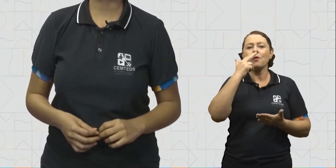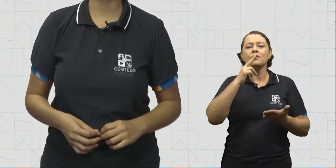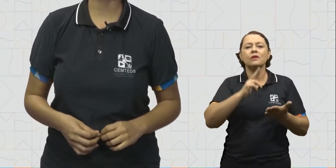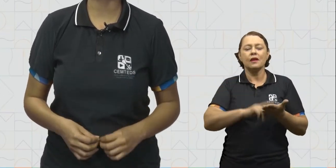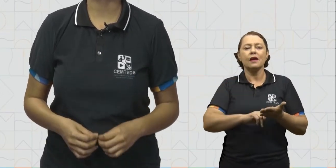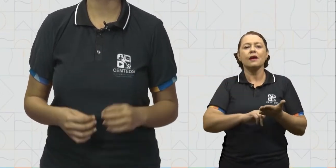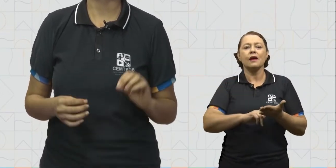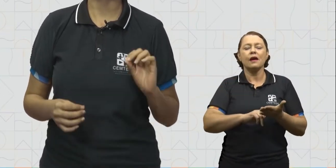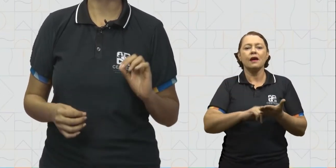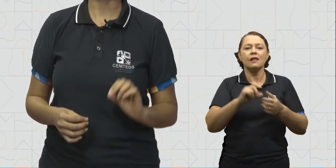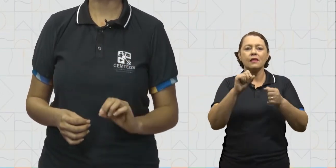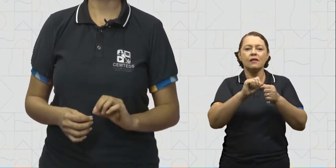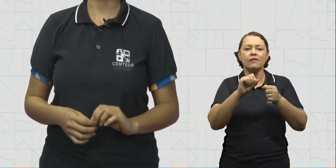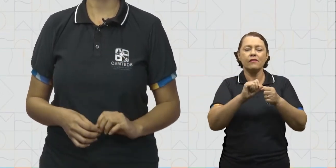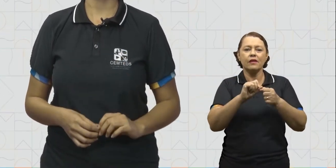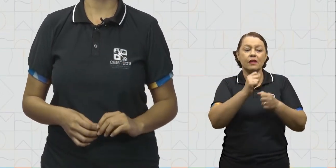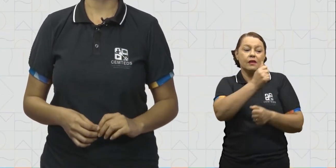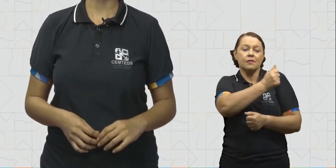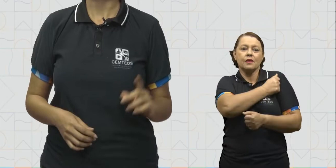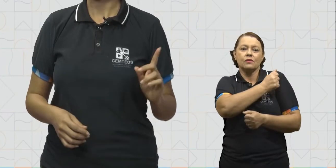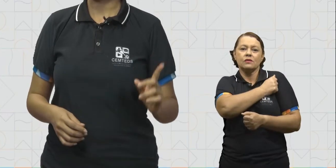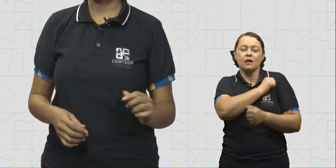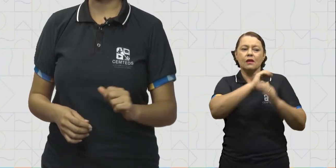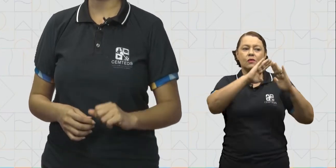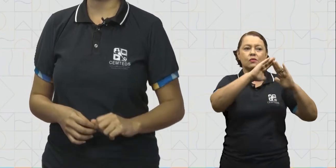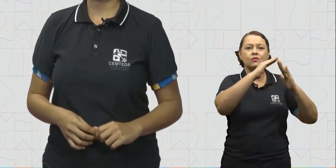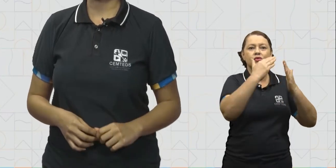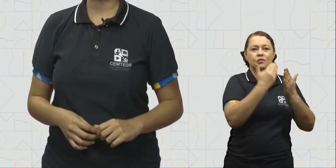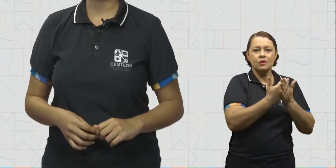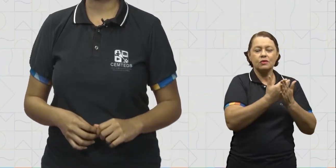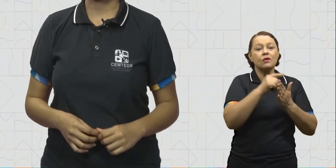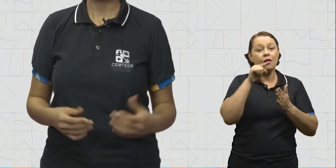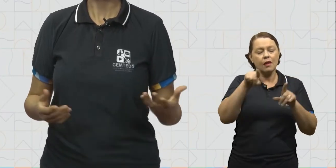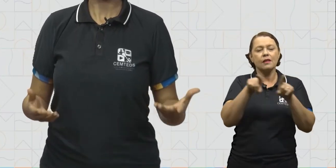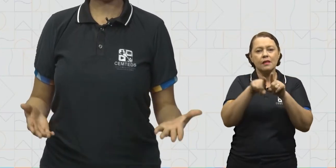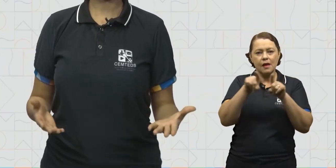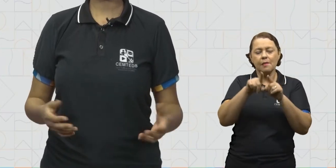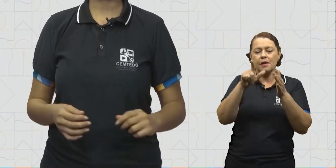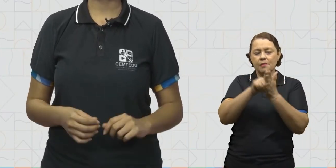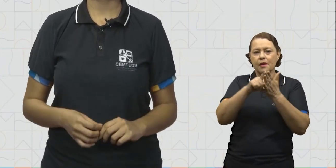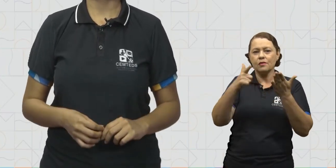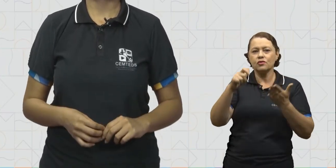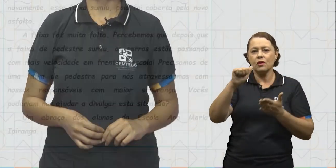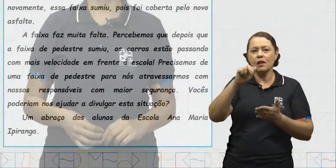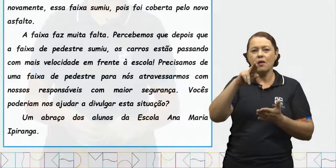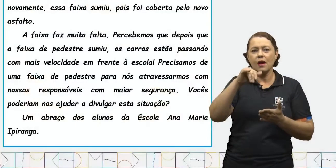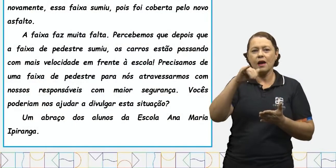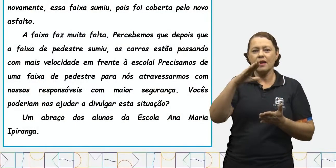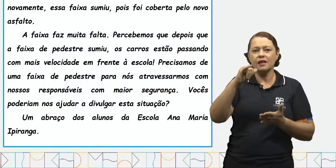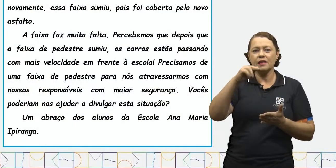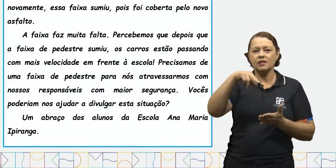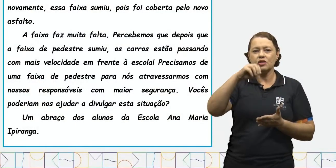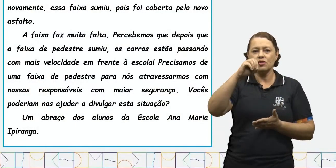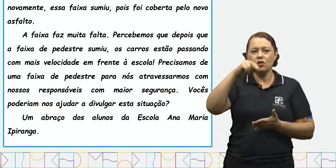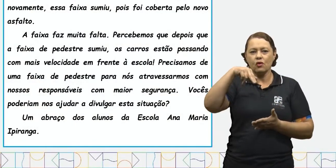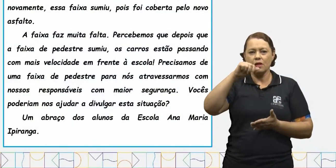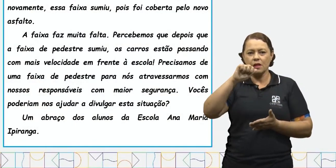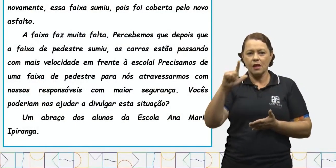de leitor feita pelos alunos da escola Ana Maria Ipiranga para o Jornal Adicional. Releia comigo esta carta. De